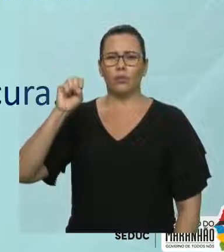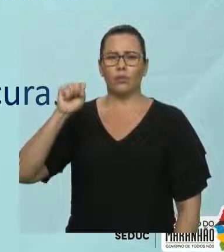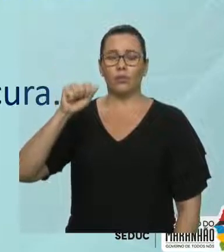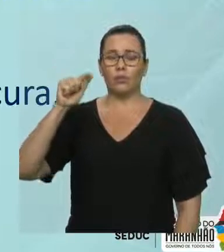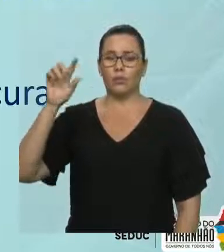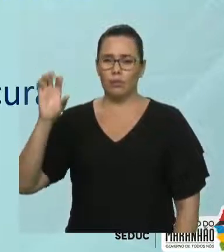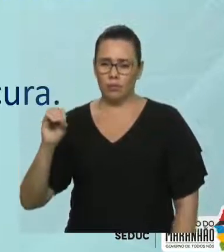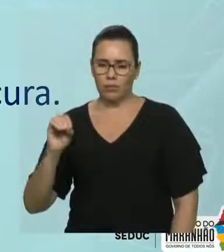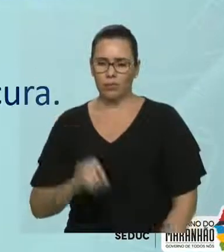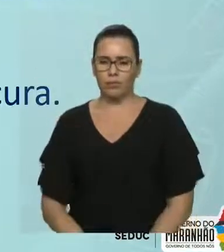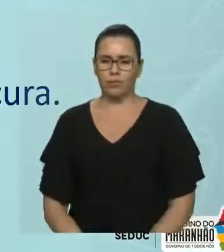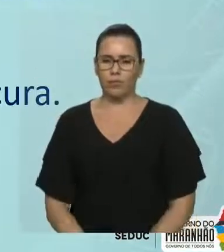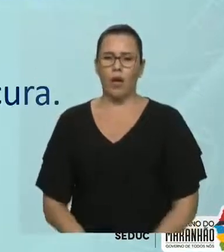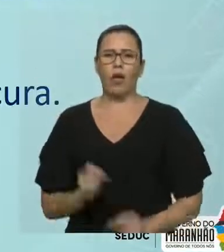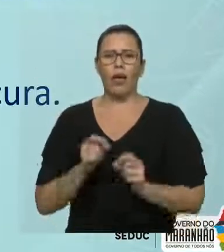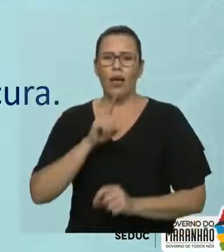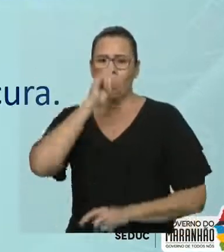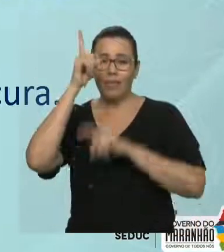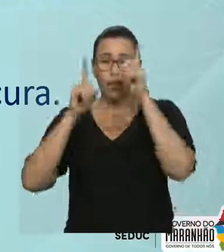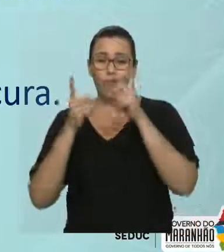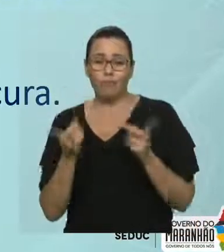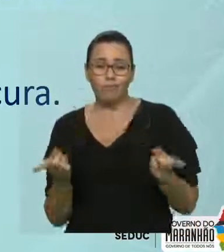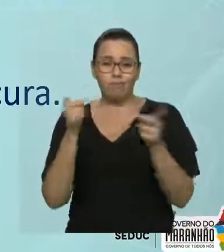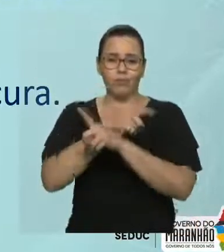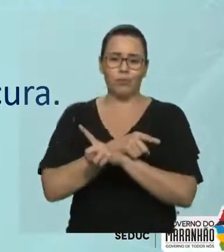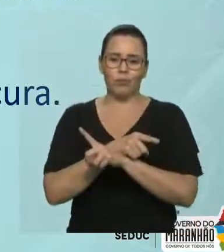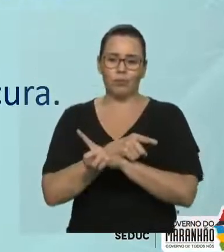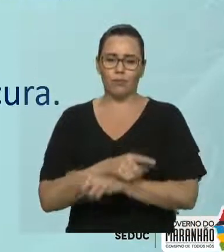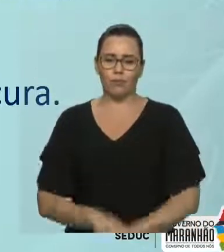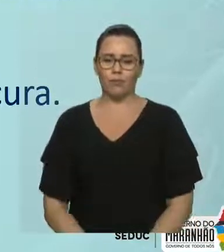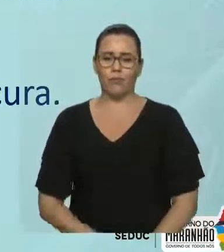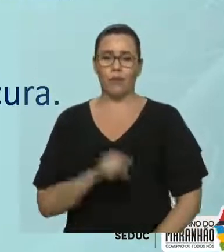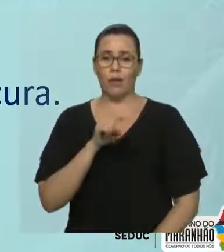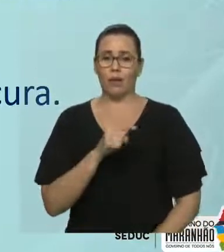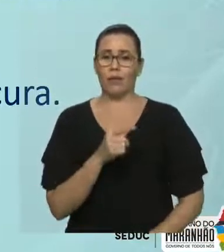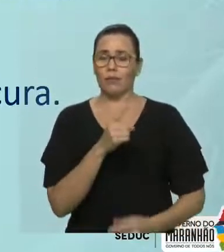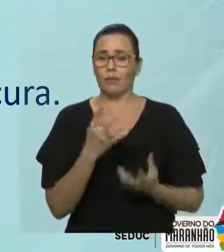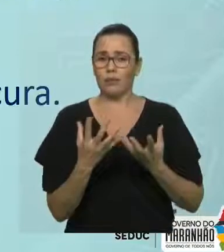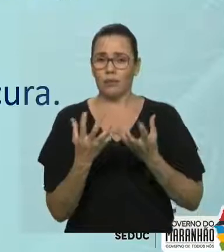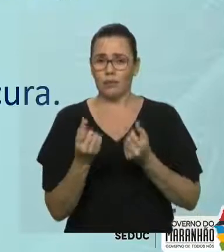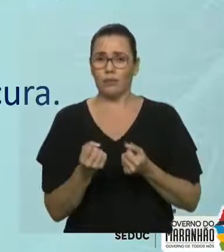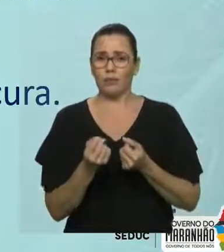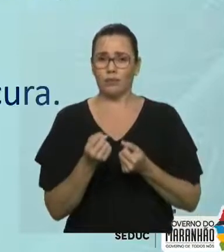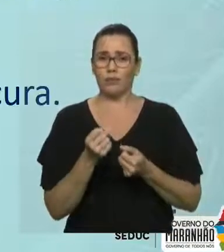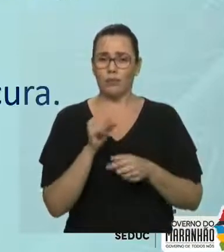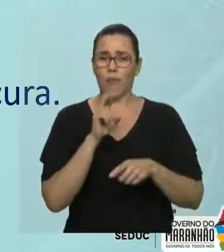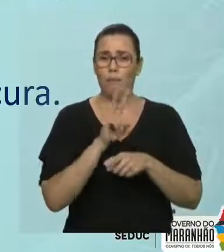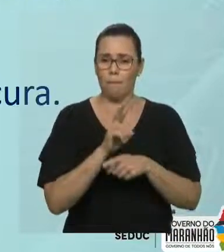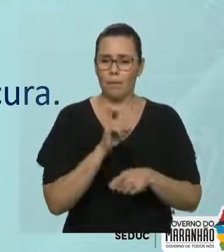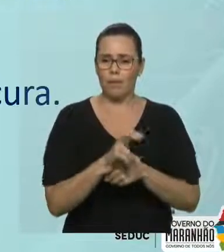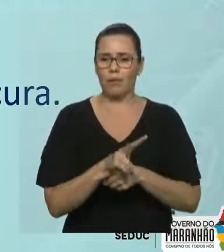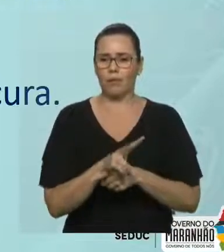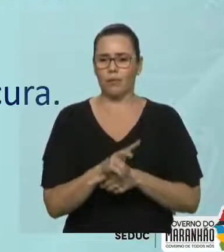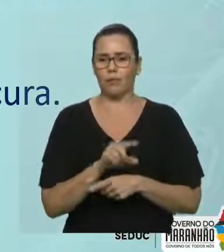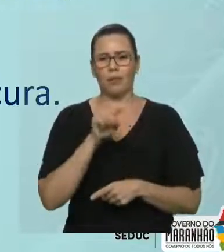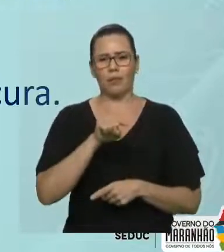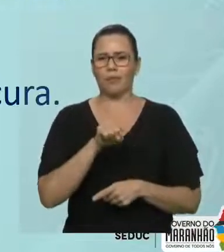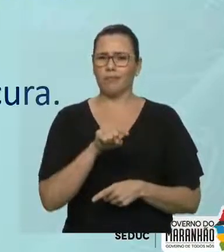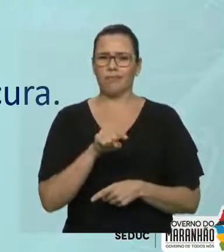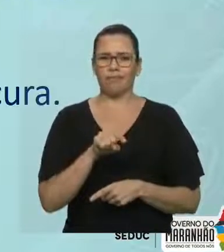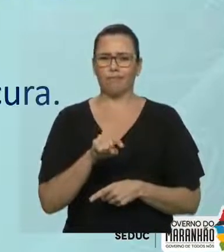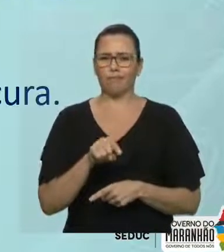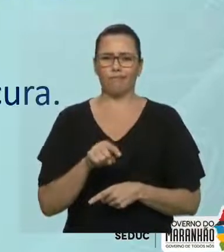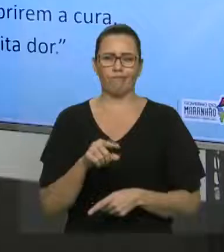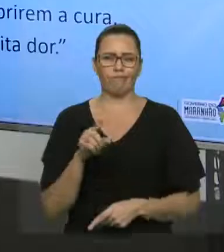ideias contrárias. A letra B diz assim. Ele foi demitido porque era incompetente. Ele foi demitido porque era incompetente. Aqui não temos ideia de condição,